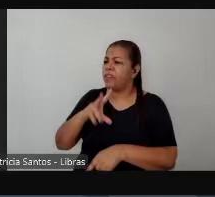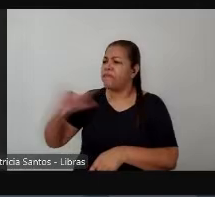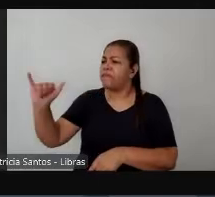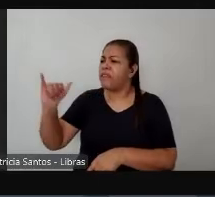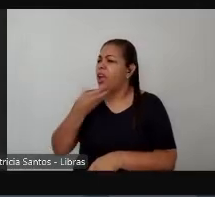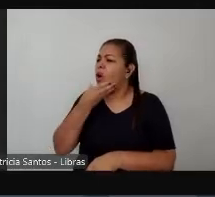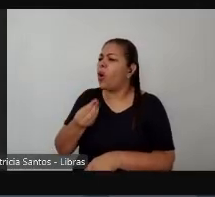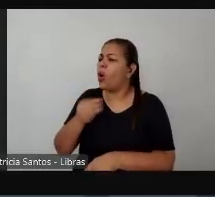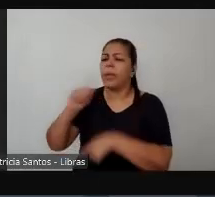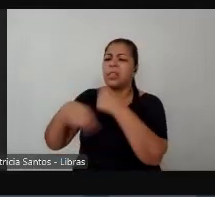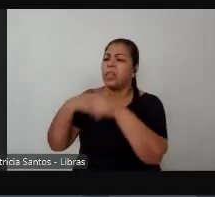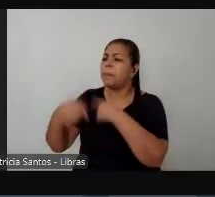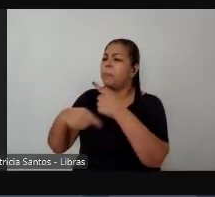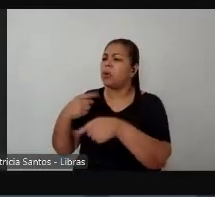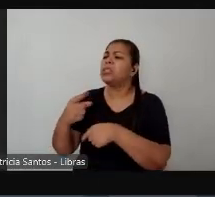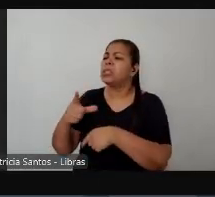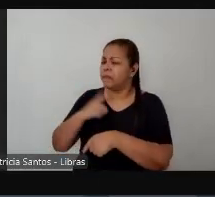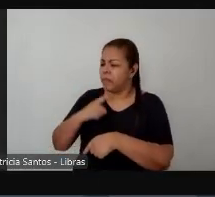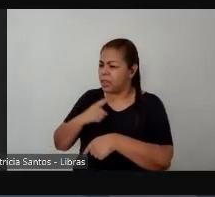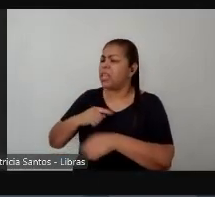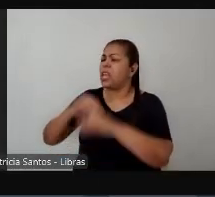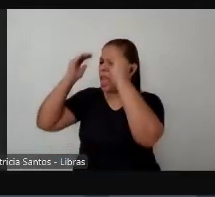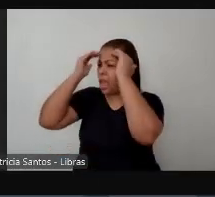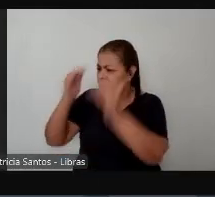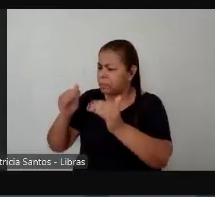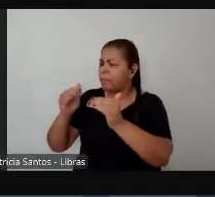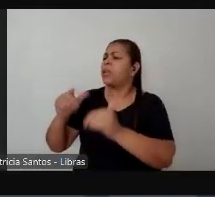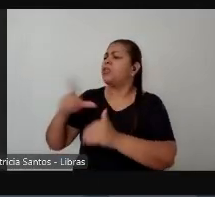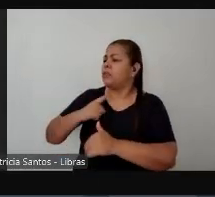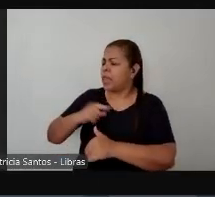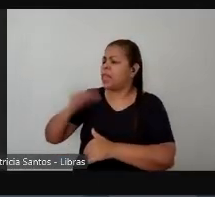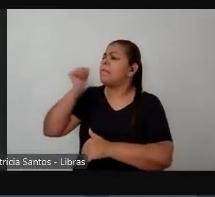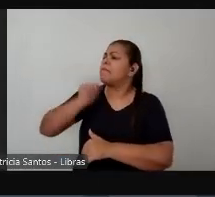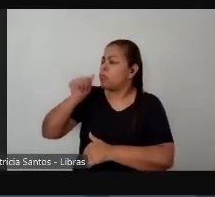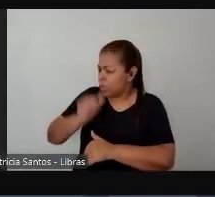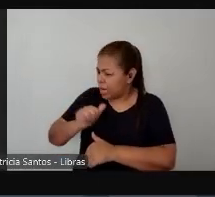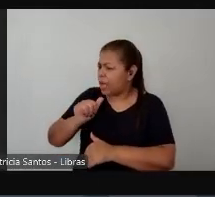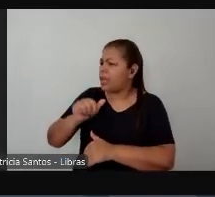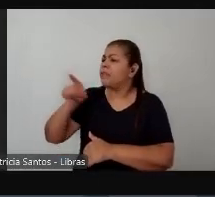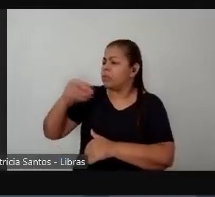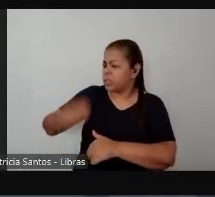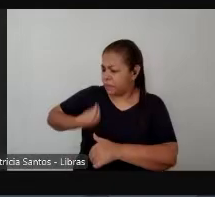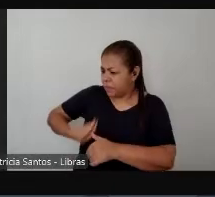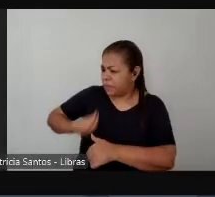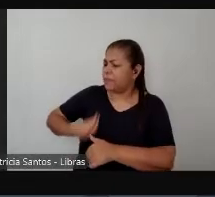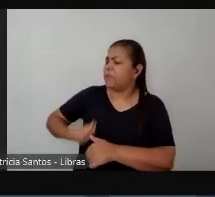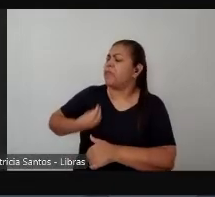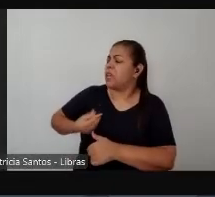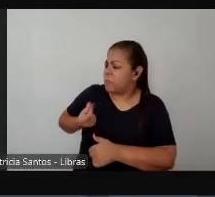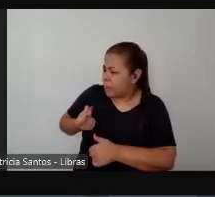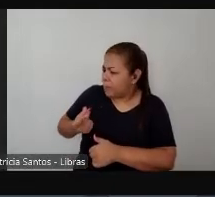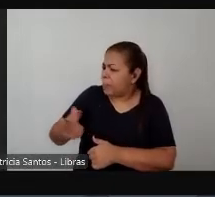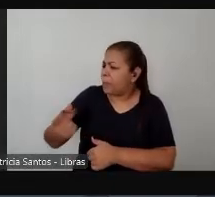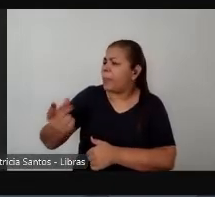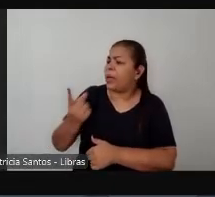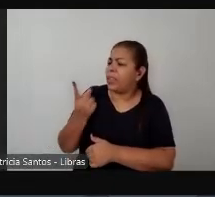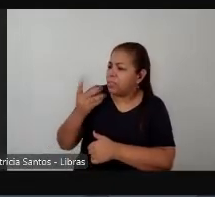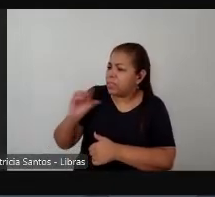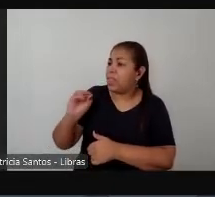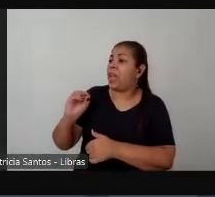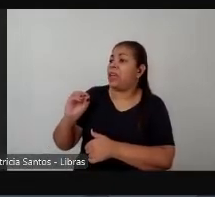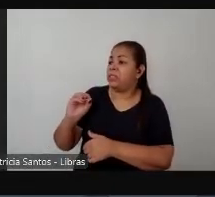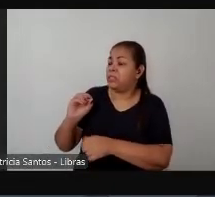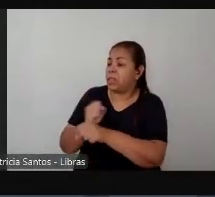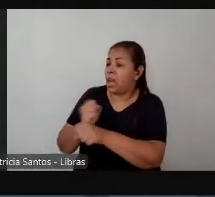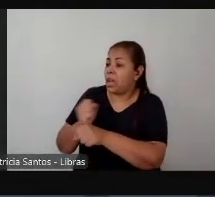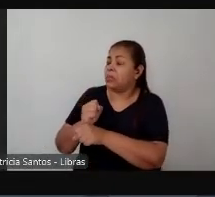respeitado você vai ter mulher você vai consumir você vai viver dez anos a mil então vai